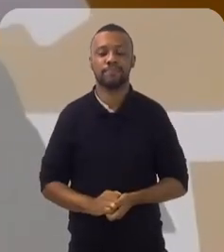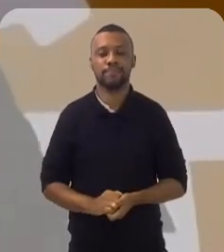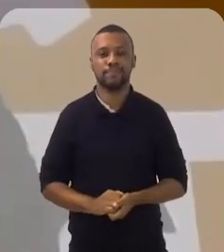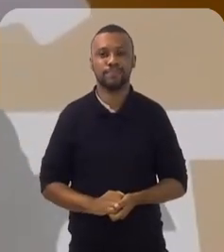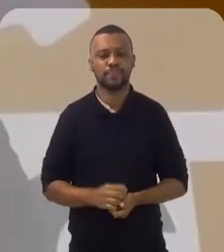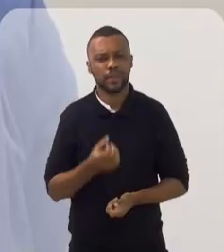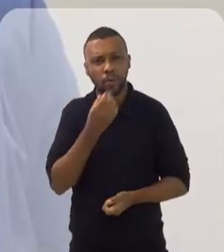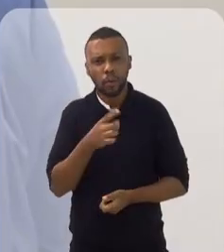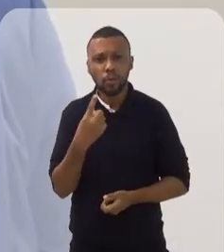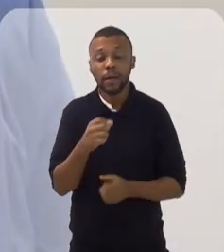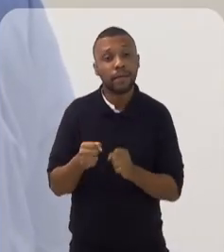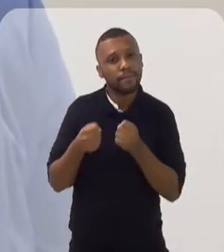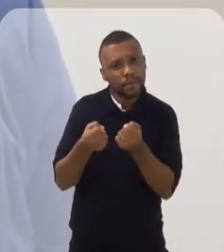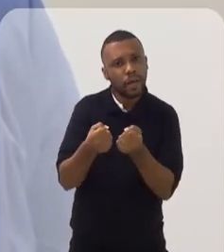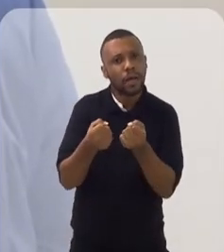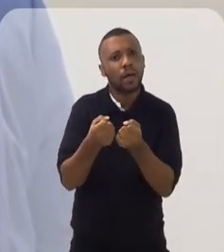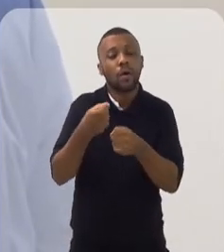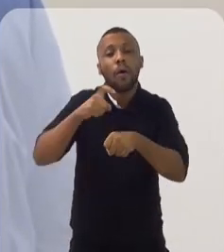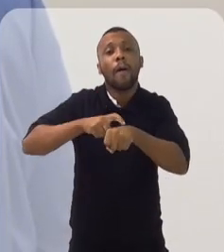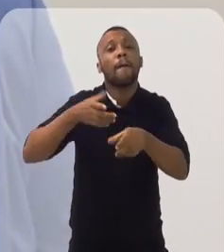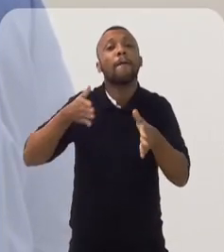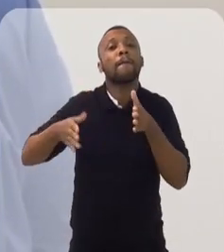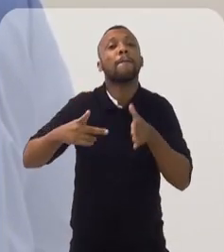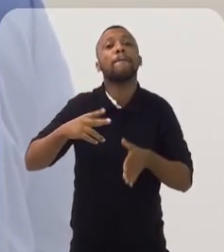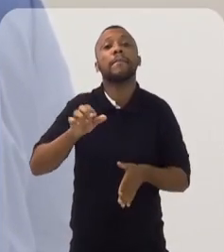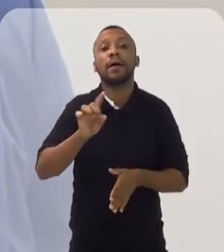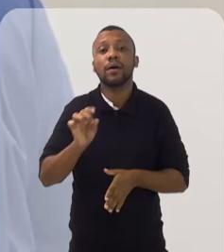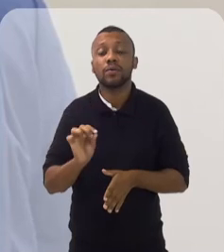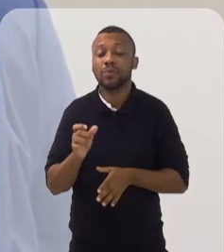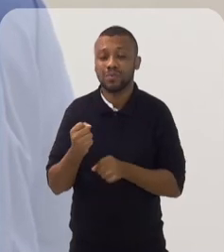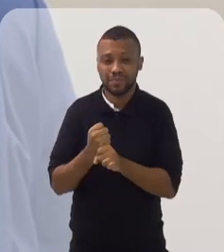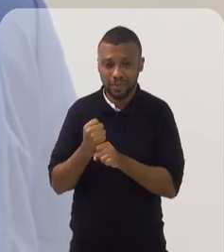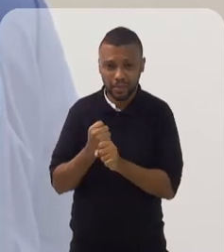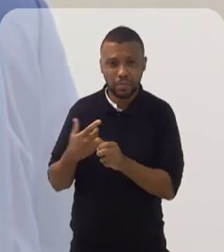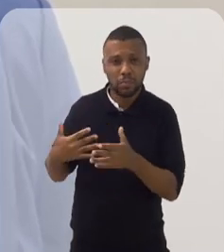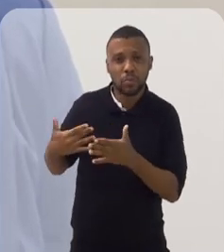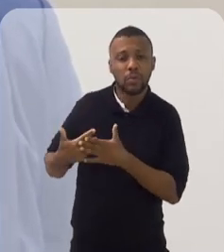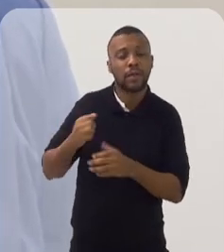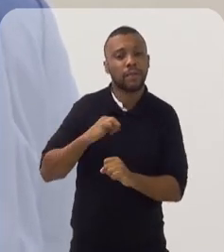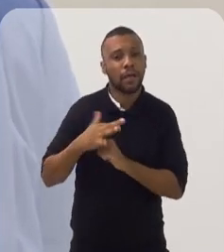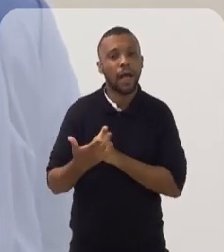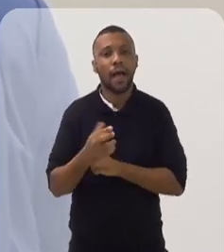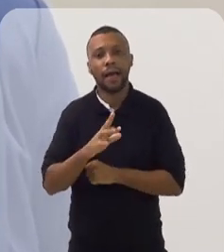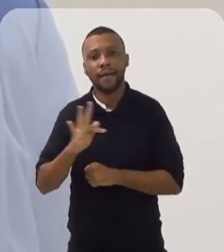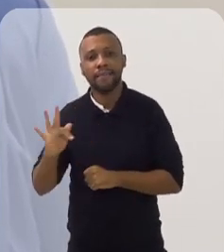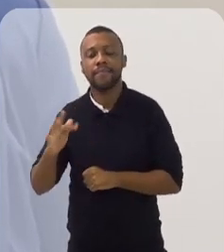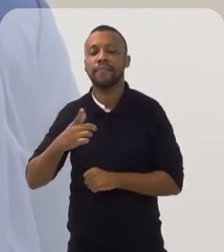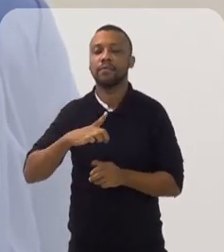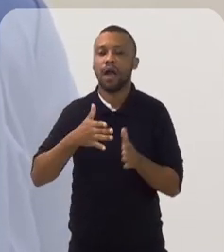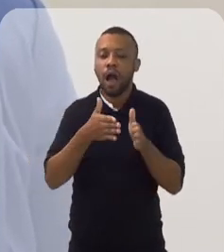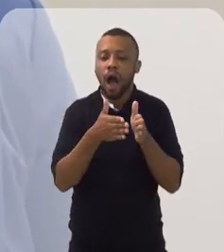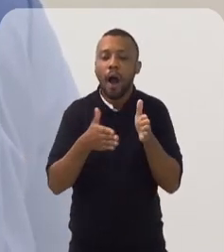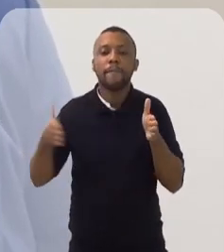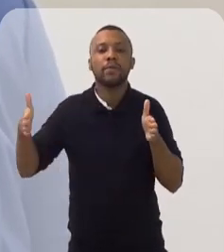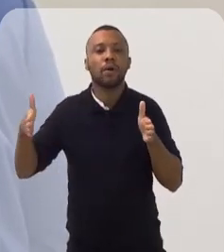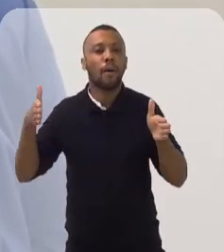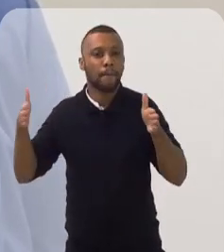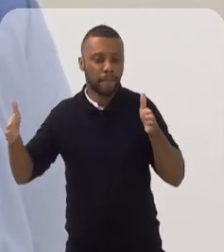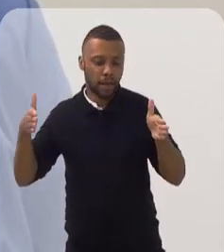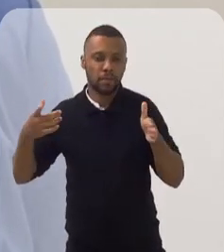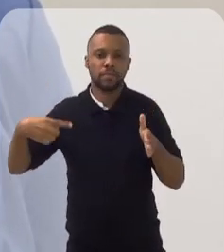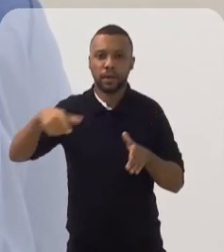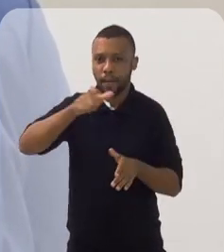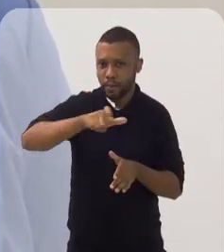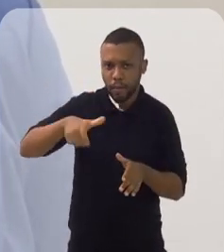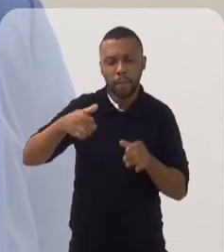Federal. É sempre muito bom a gente reforçar a questão do prazo, porque nos últimos anos, por conta da pandemia, a Receita chegou a expandir o prazo para que as